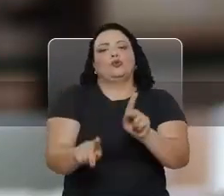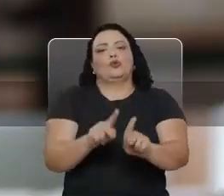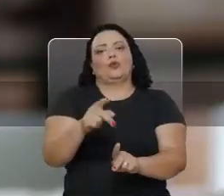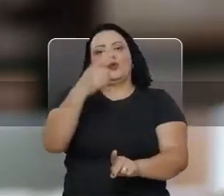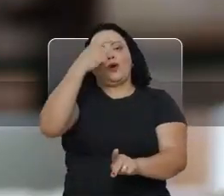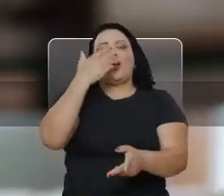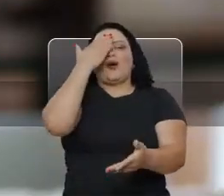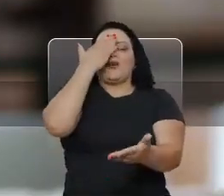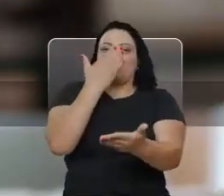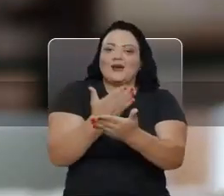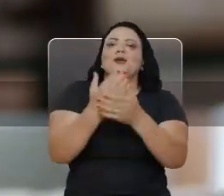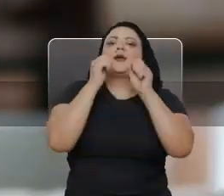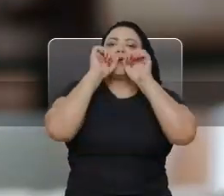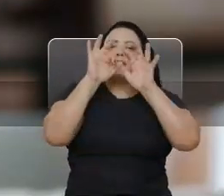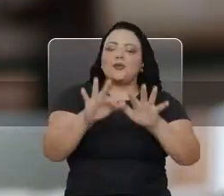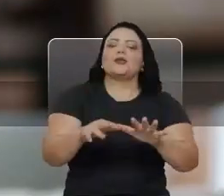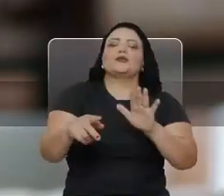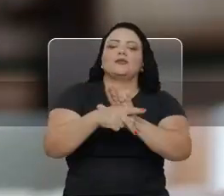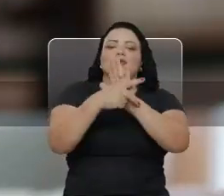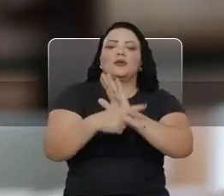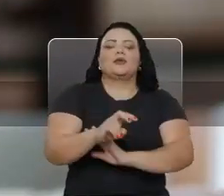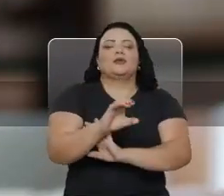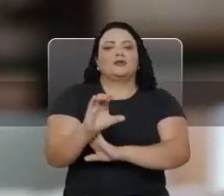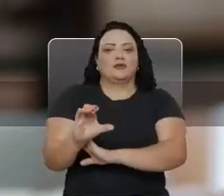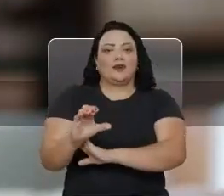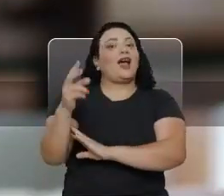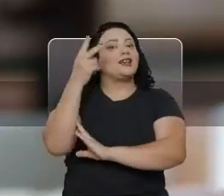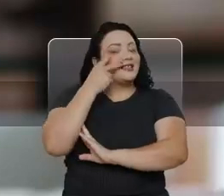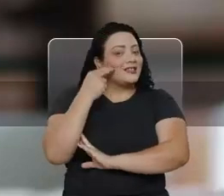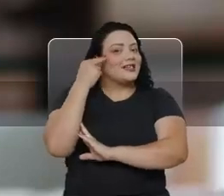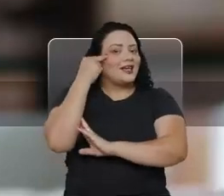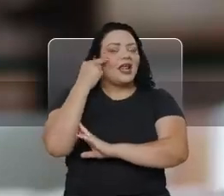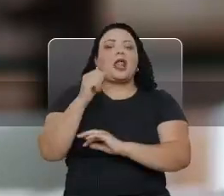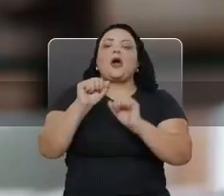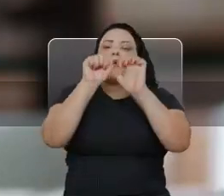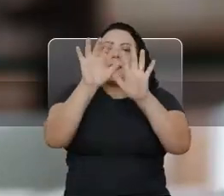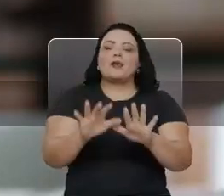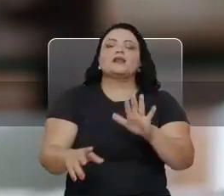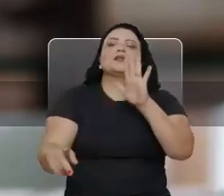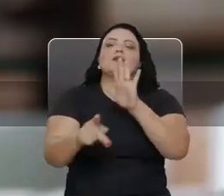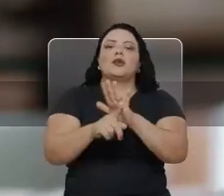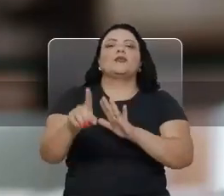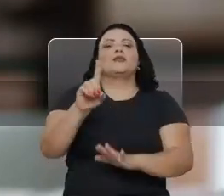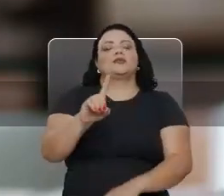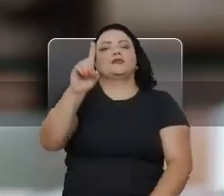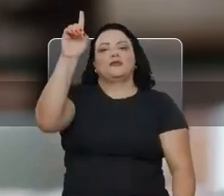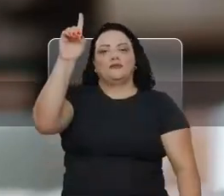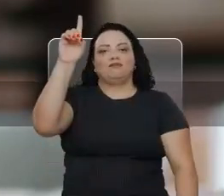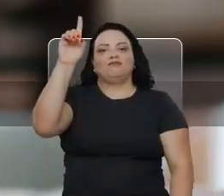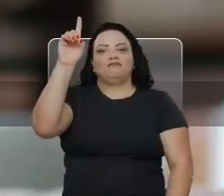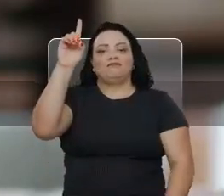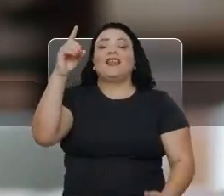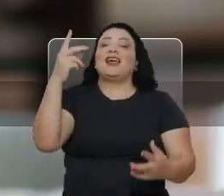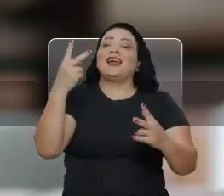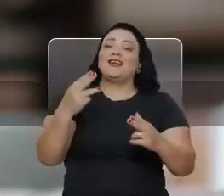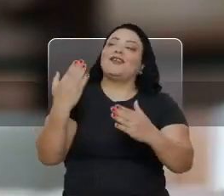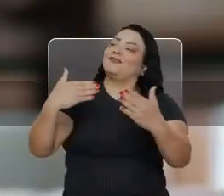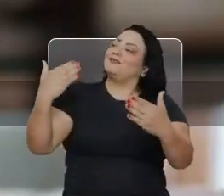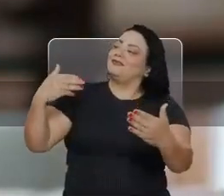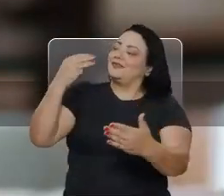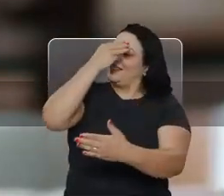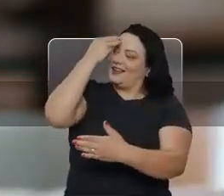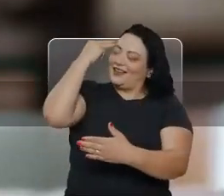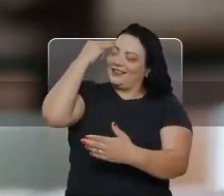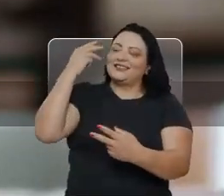isso eu creio É uma benção de Deus para a vitória da conquista Sheila é uma benção de Deus para a conquista Assim como Ezen